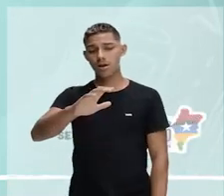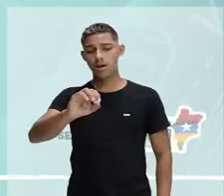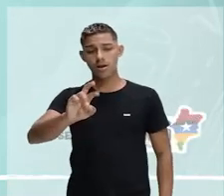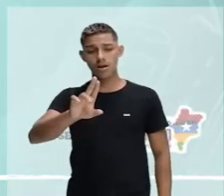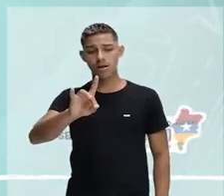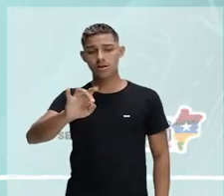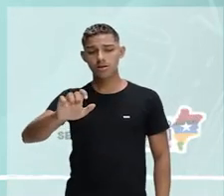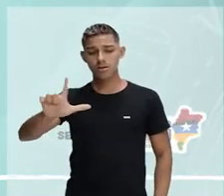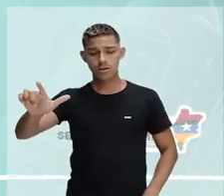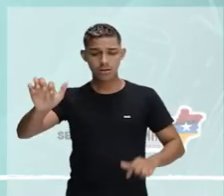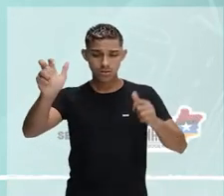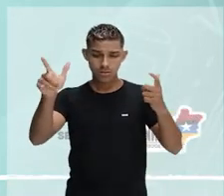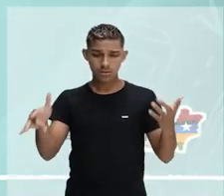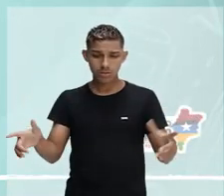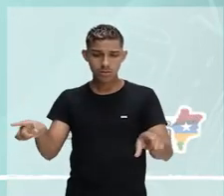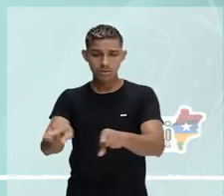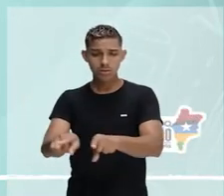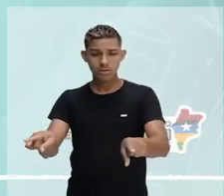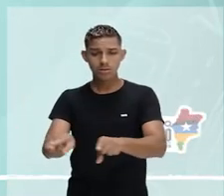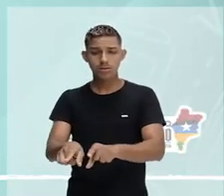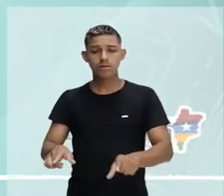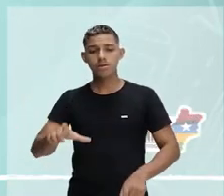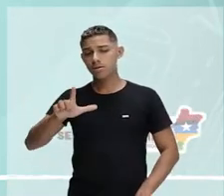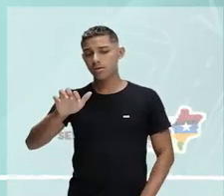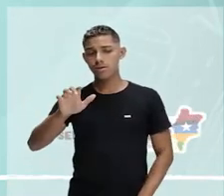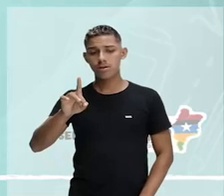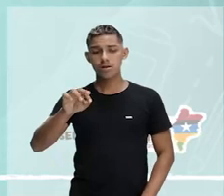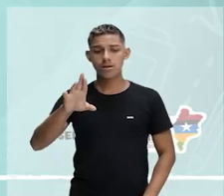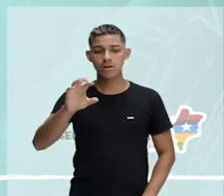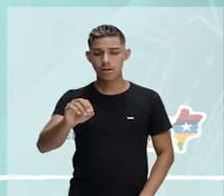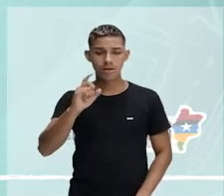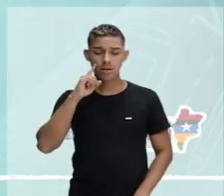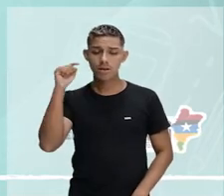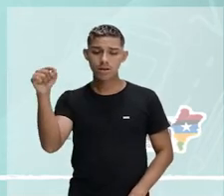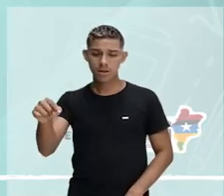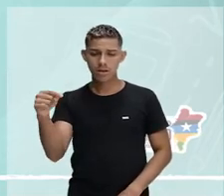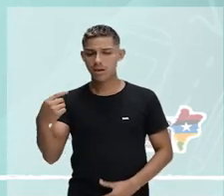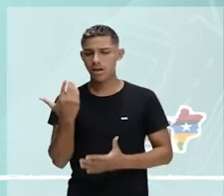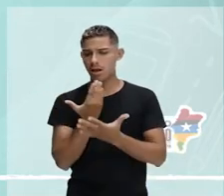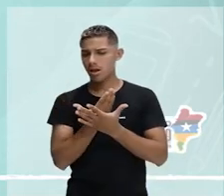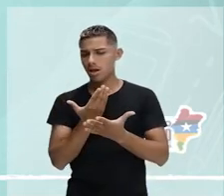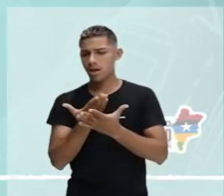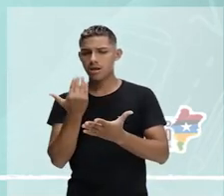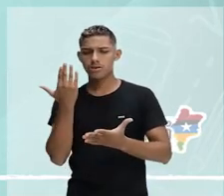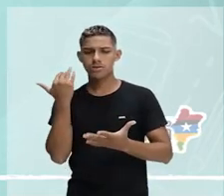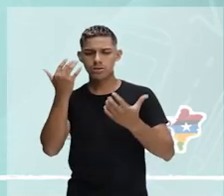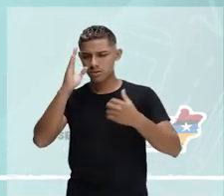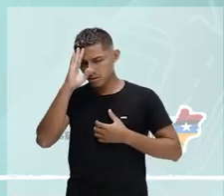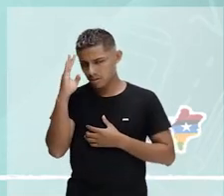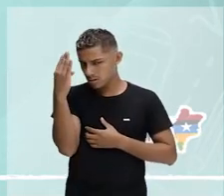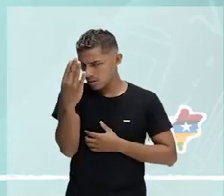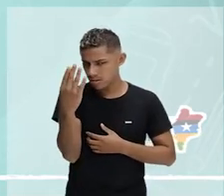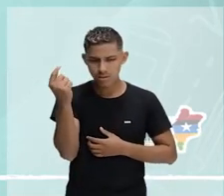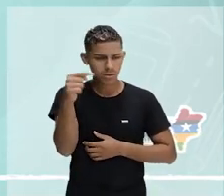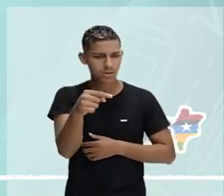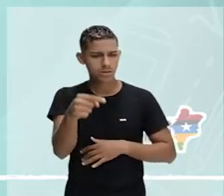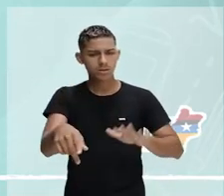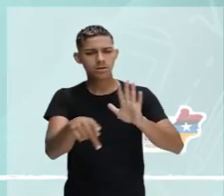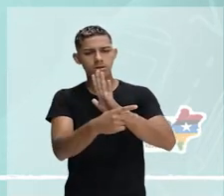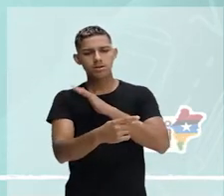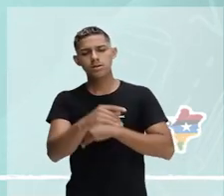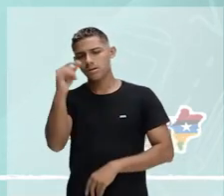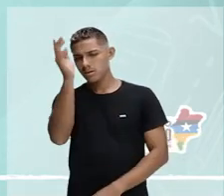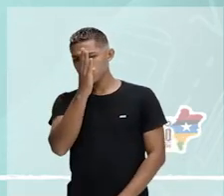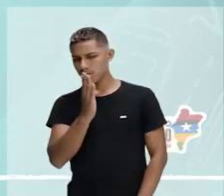da Época, de Leandro Gomes de Barros. Quem assistiu às aulas anteriores, viram que é um dos principais cordelistas brasileiros,